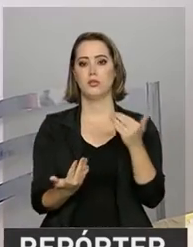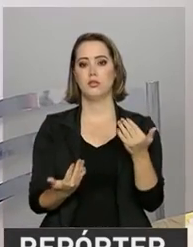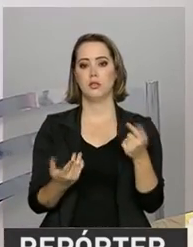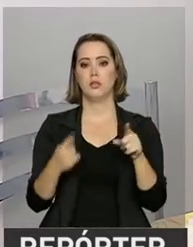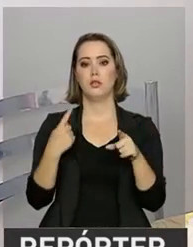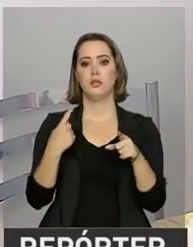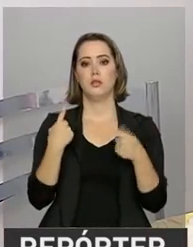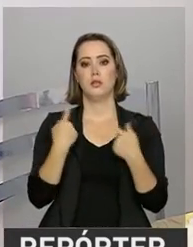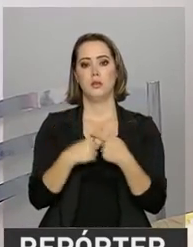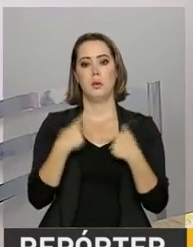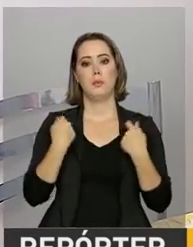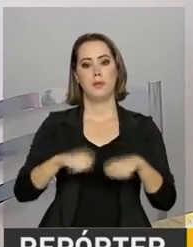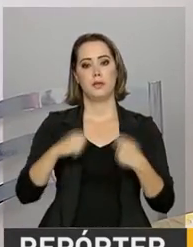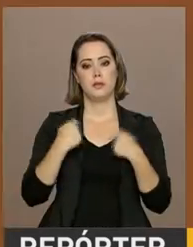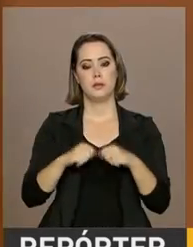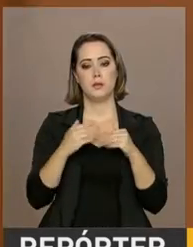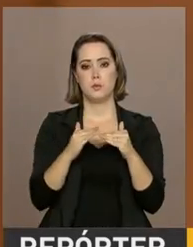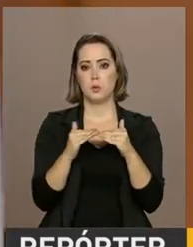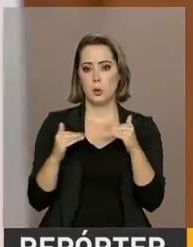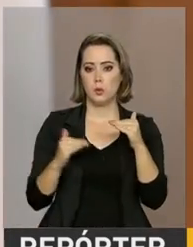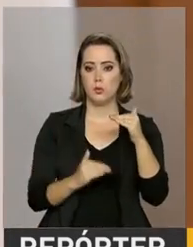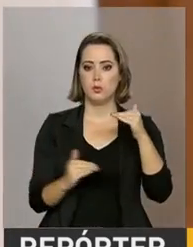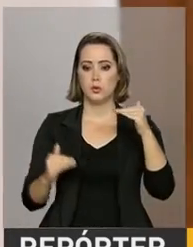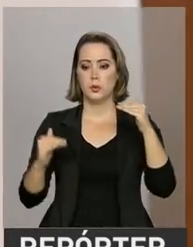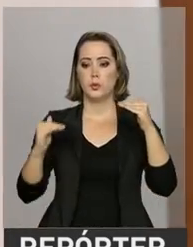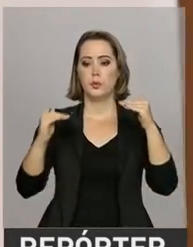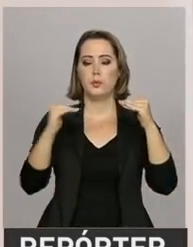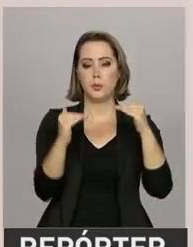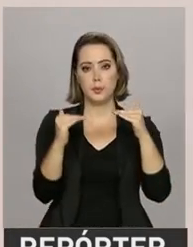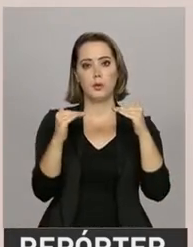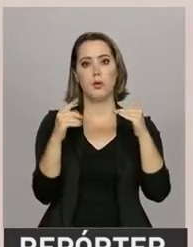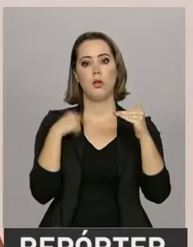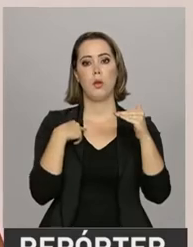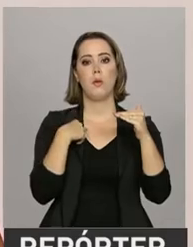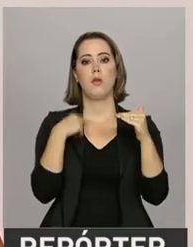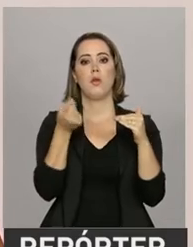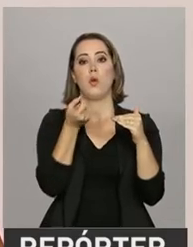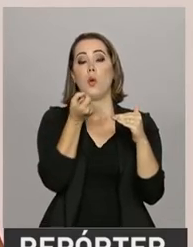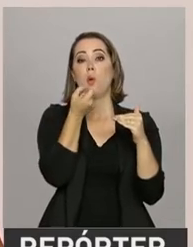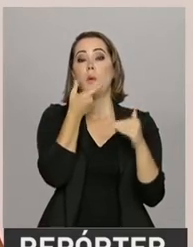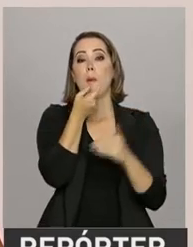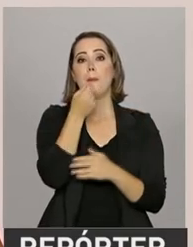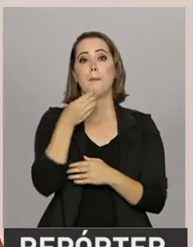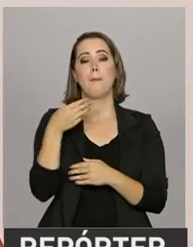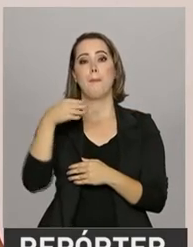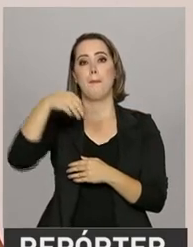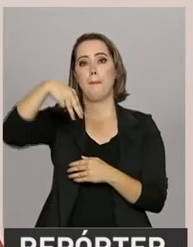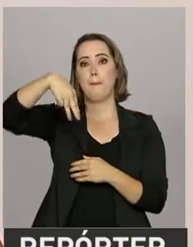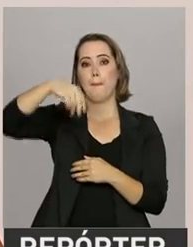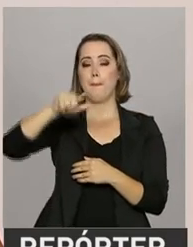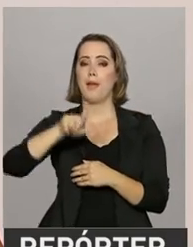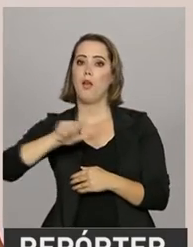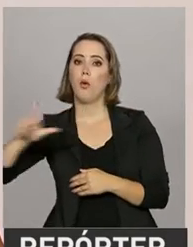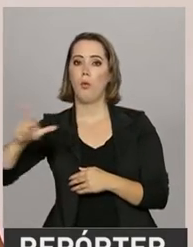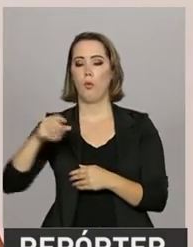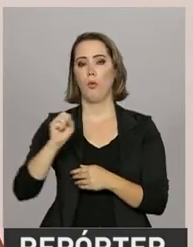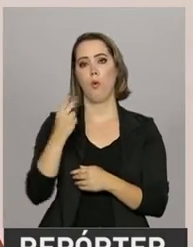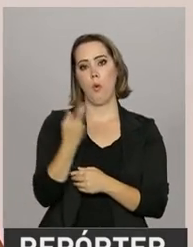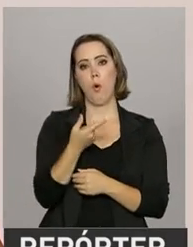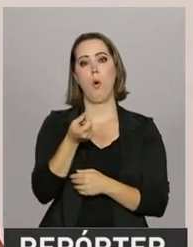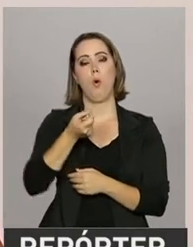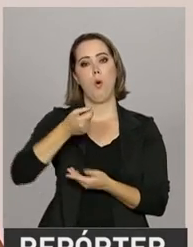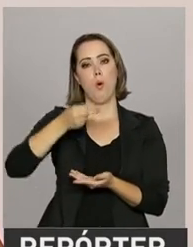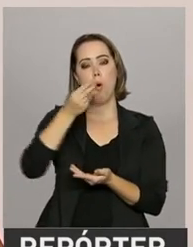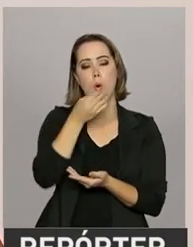Então eu vou ter que fazer uma correção. Tenho que dar 15 gramas de mel ou de açúcar, duas colheres de açúcar. 15